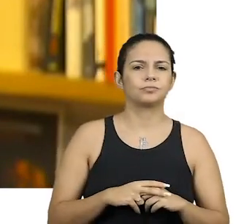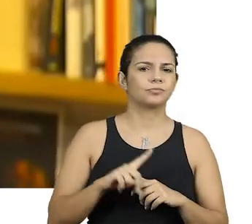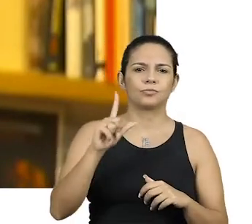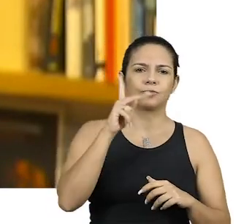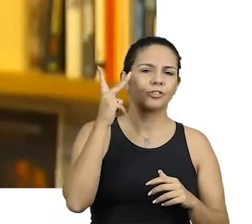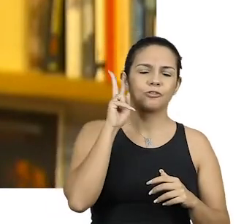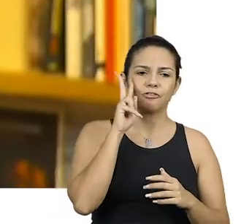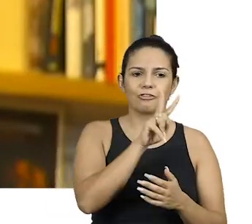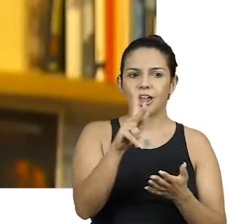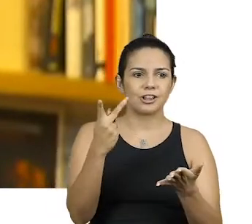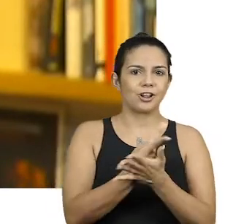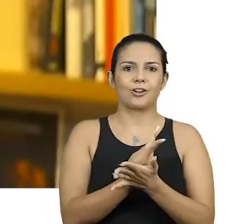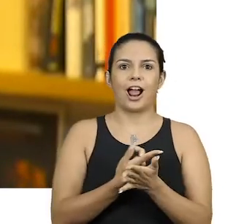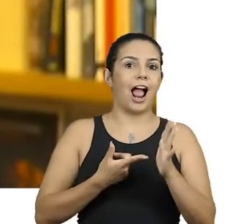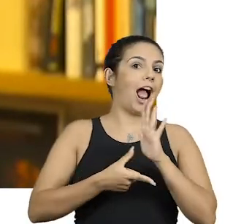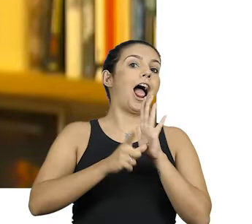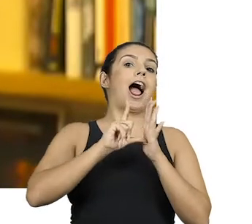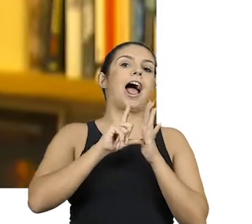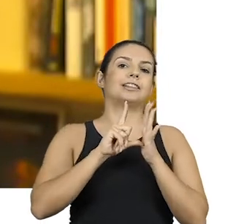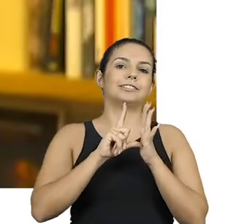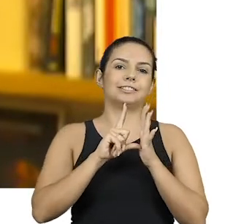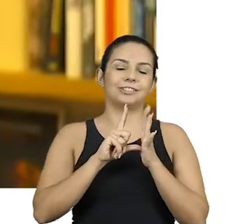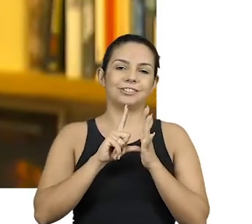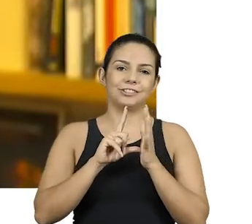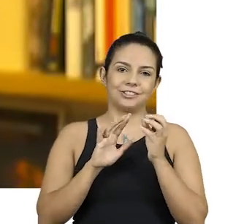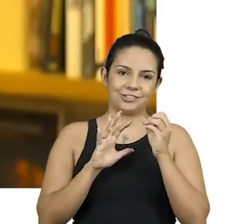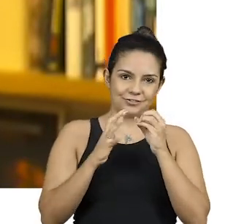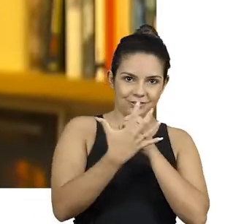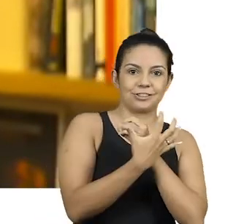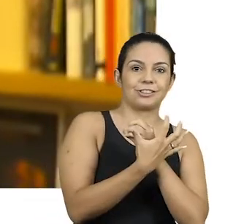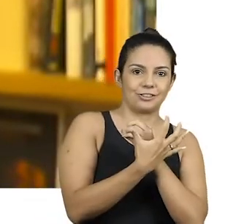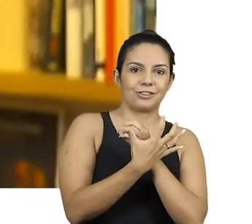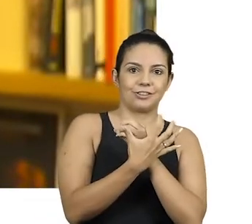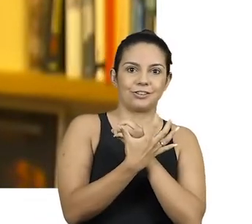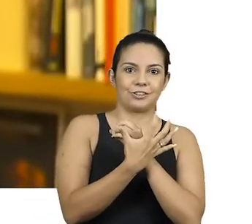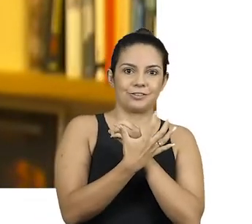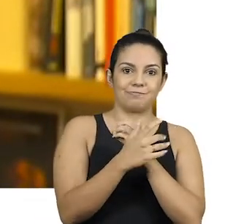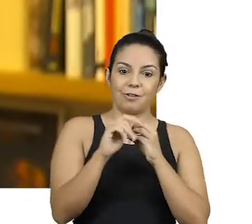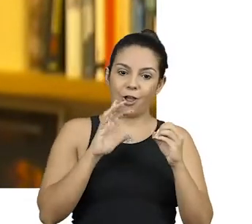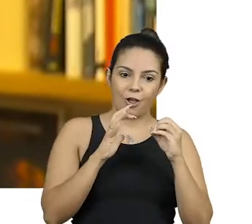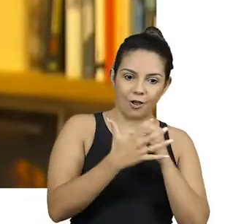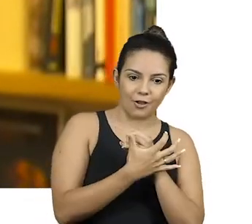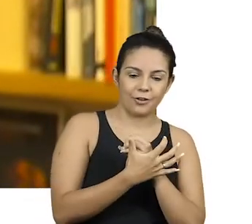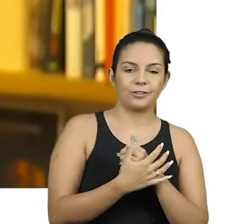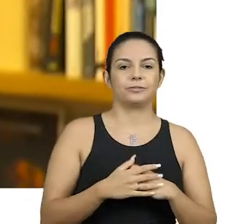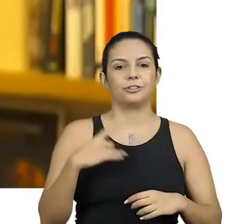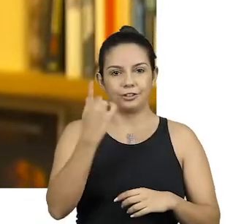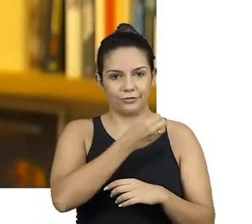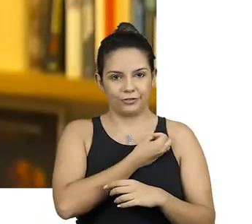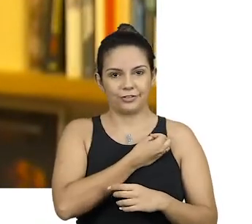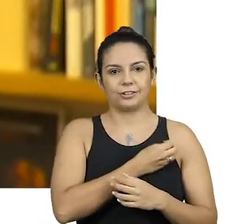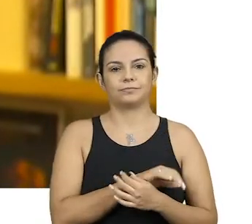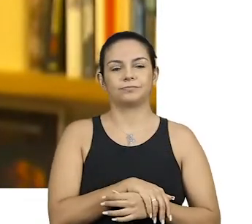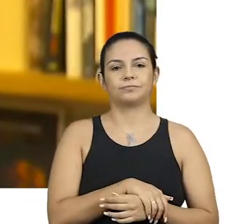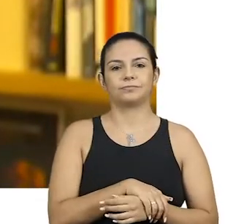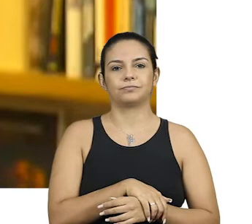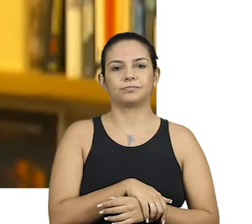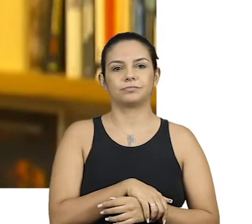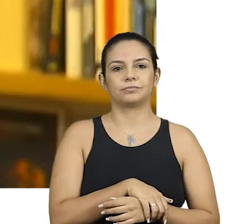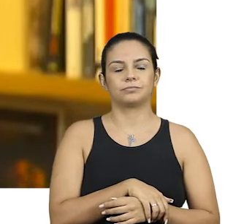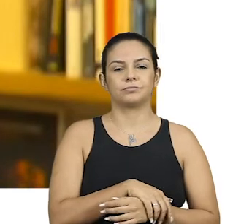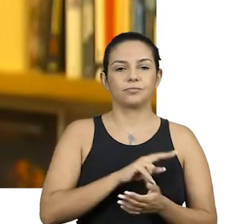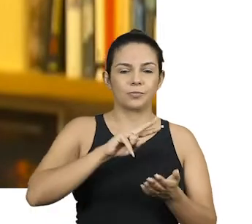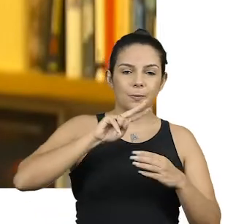vejo isso acontecendo antes do trauma coletivo que foi a pandemia que todos nós estamos vivendo, e uma das